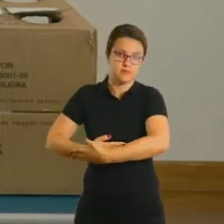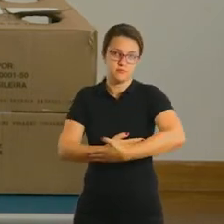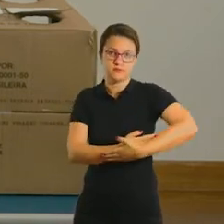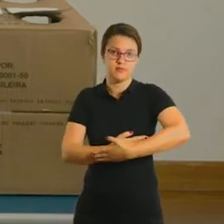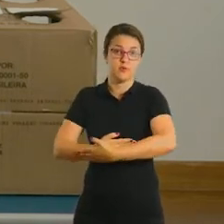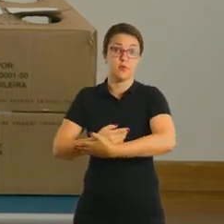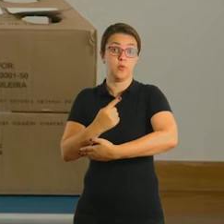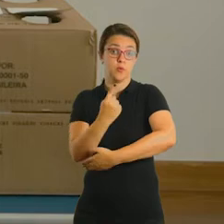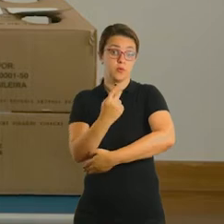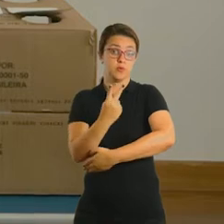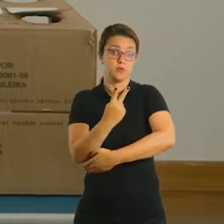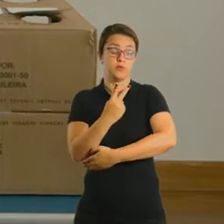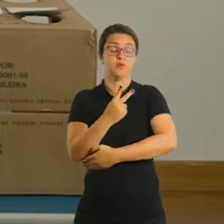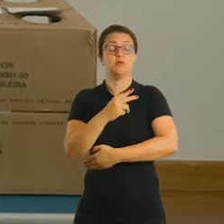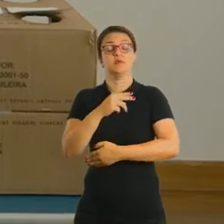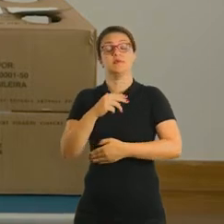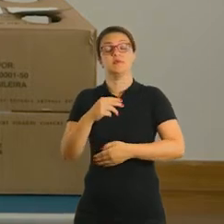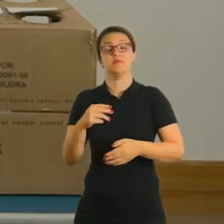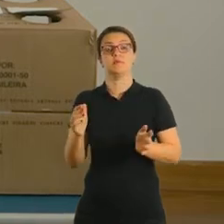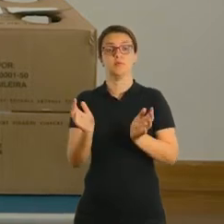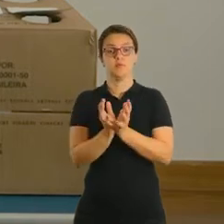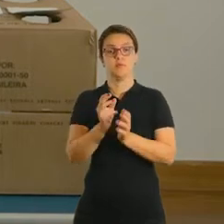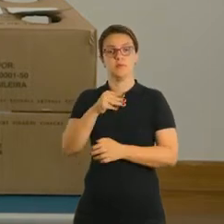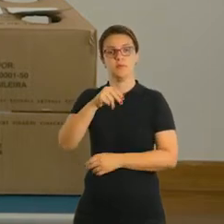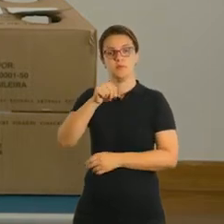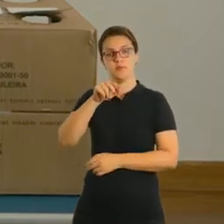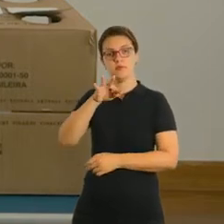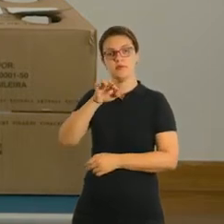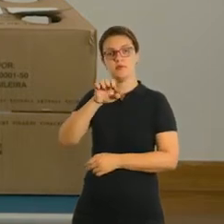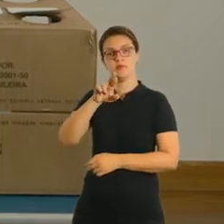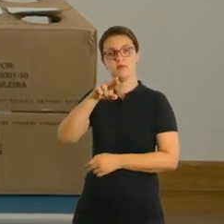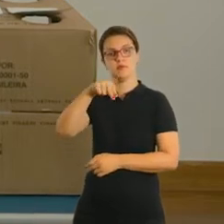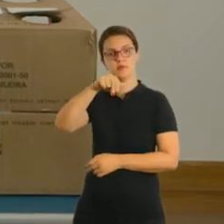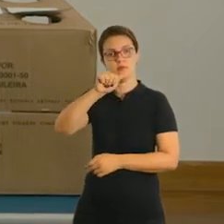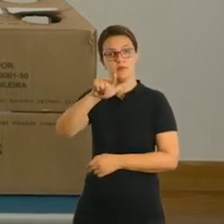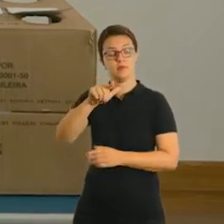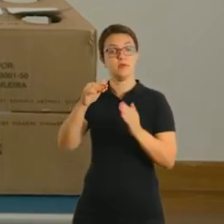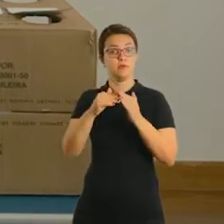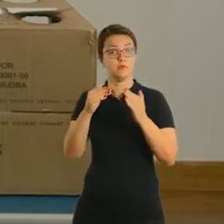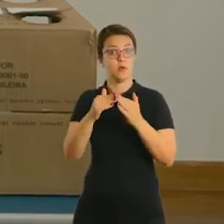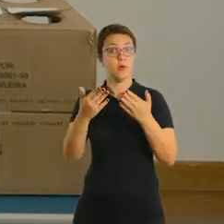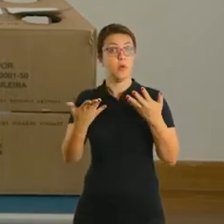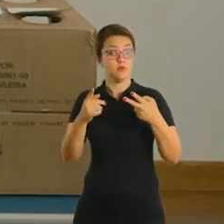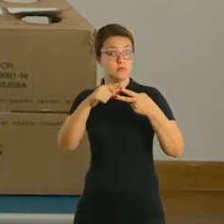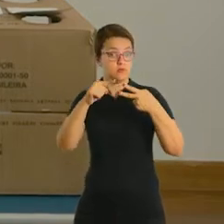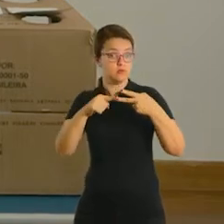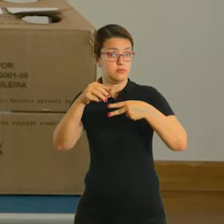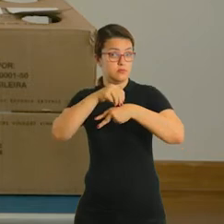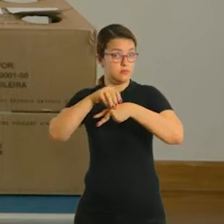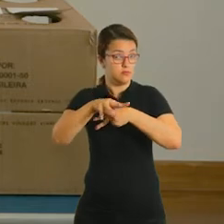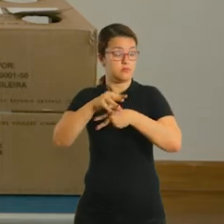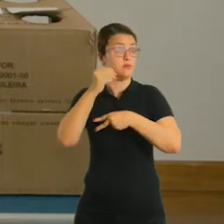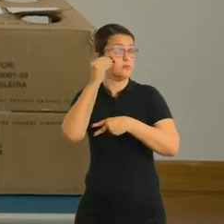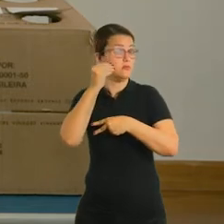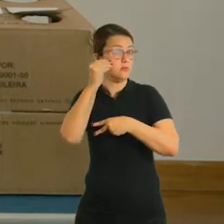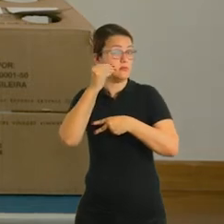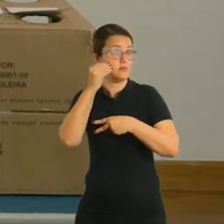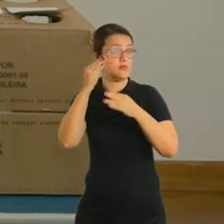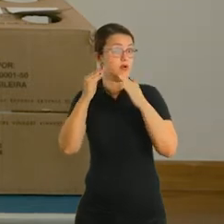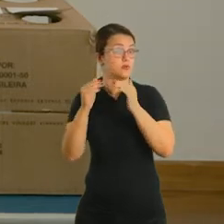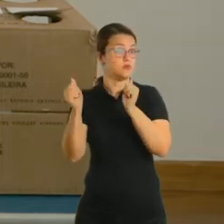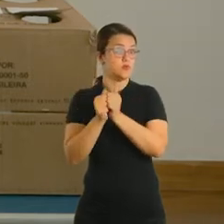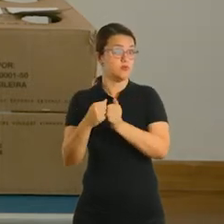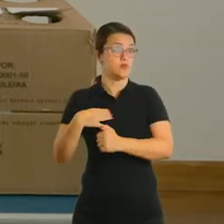1, 2 e maternal em casa. Hoje eu trouxe mais três sugestões para vocês experimentarem em casa com seus filhos. A